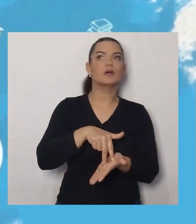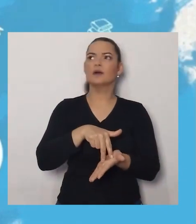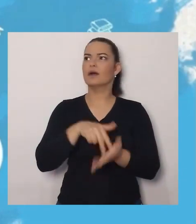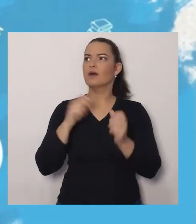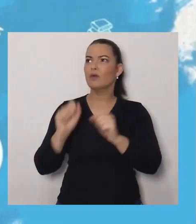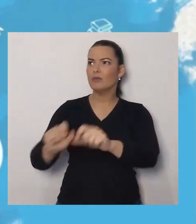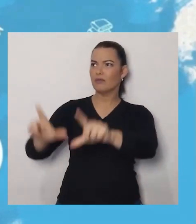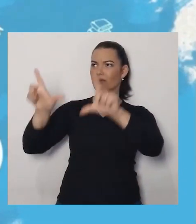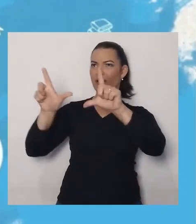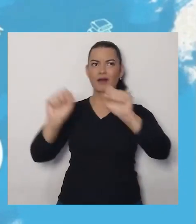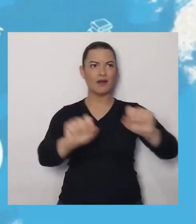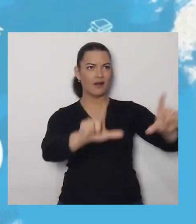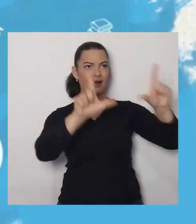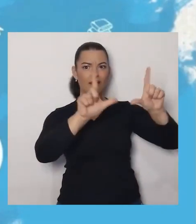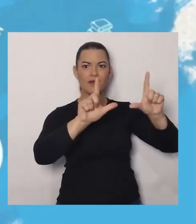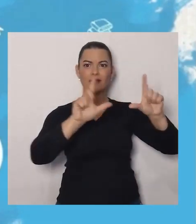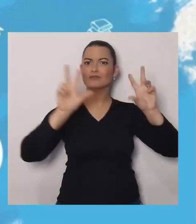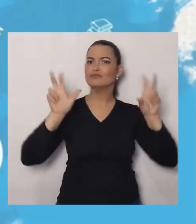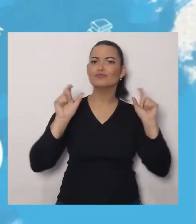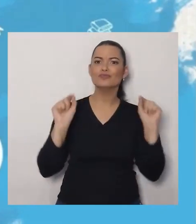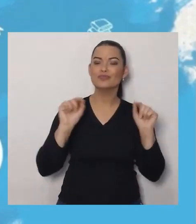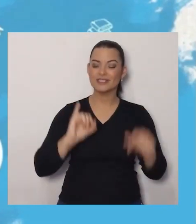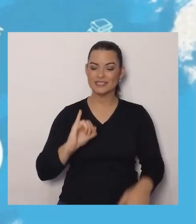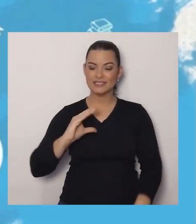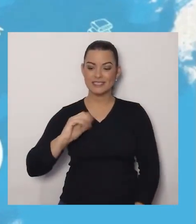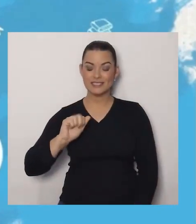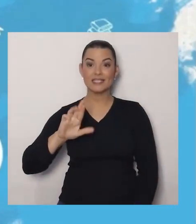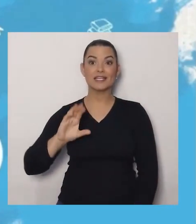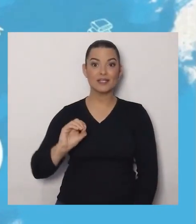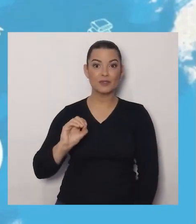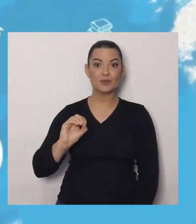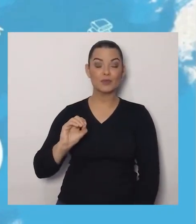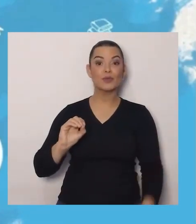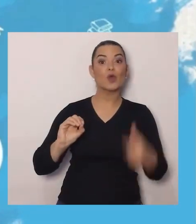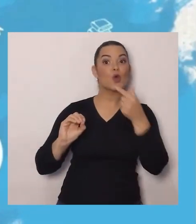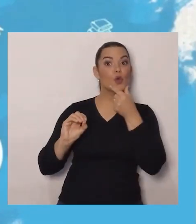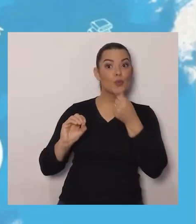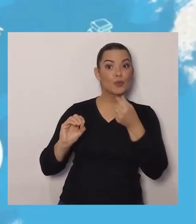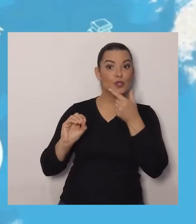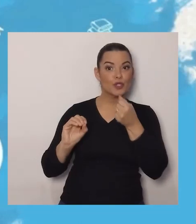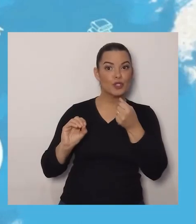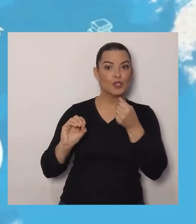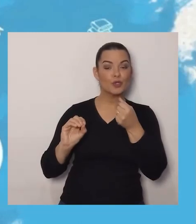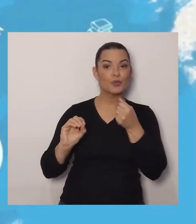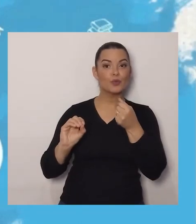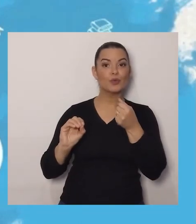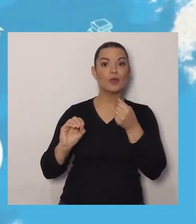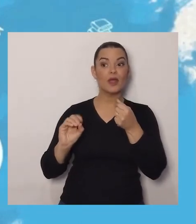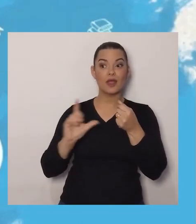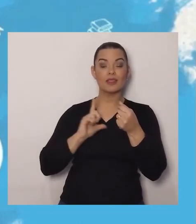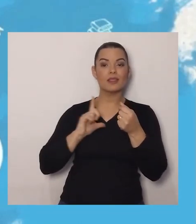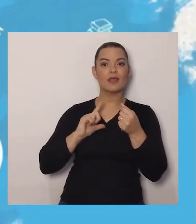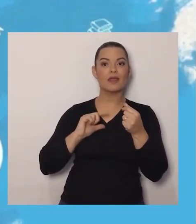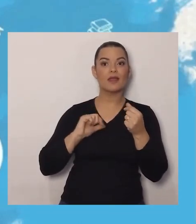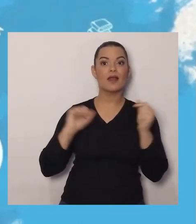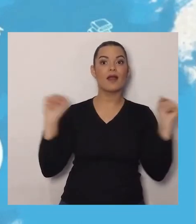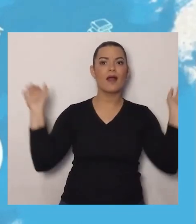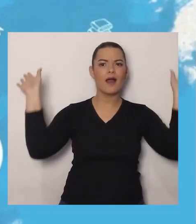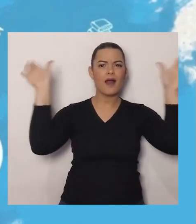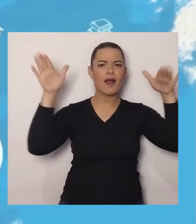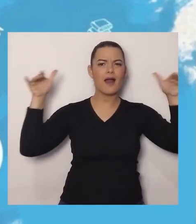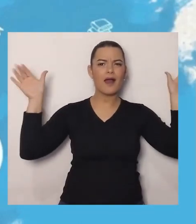falando de Ícaro. Um menino que o pai fez as asas pra ele. Usando